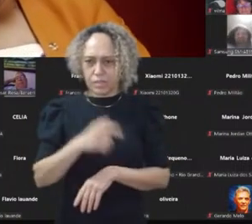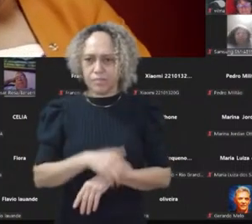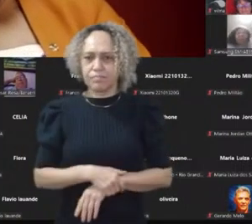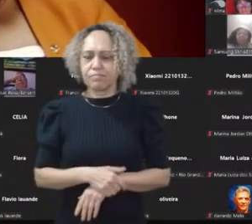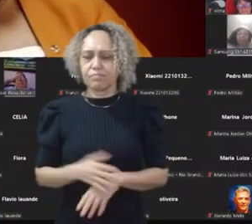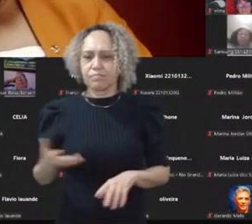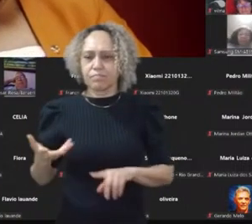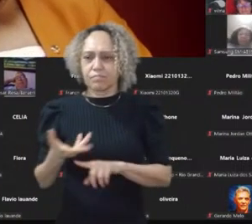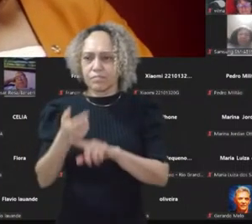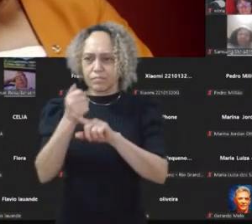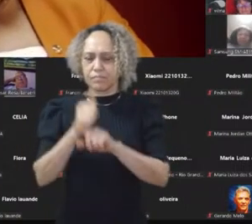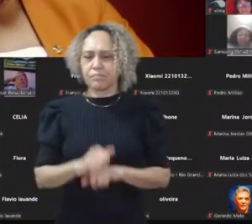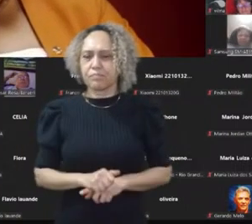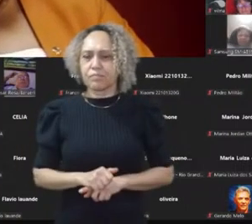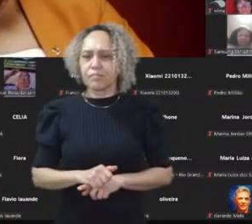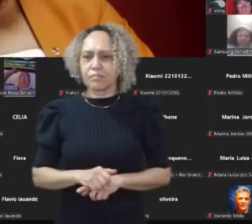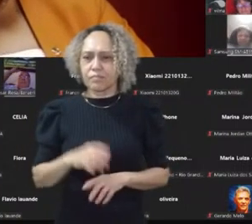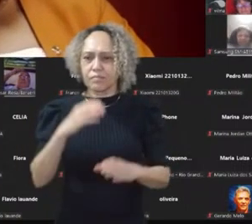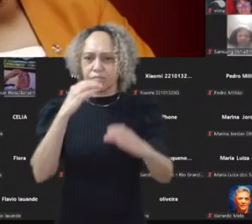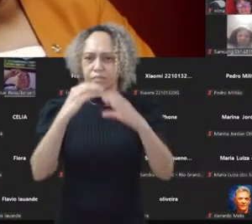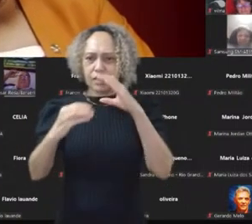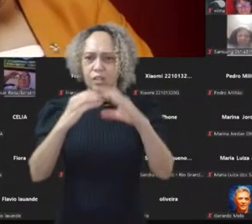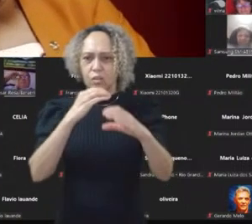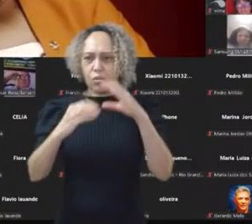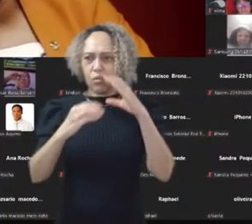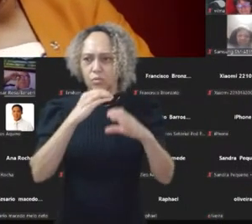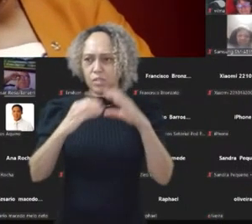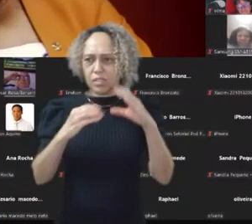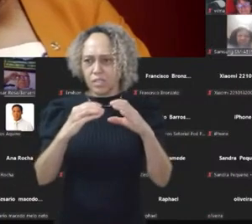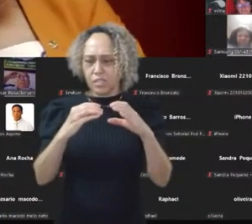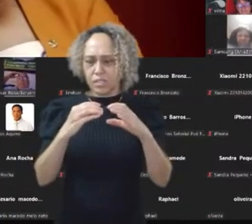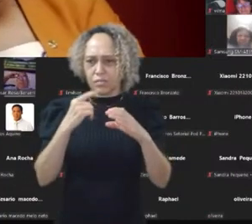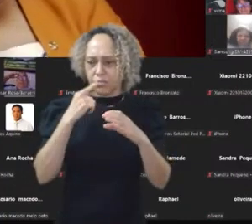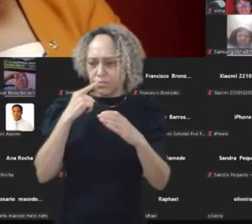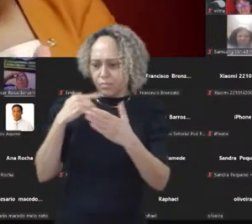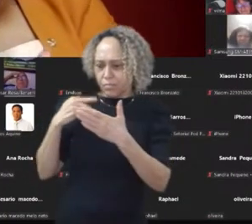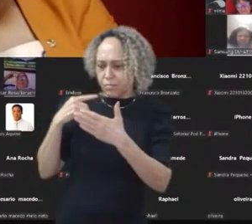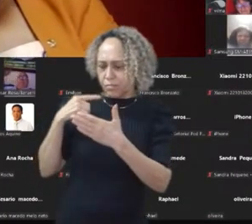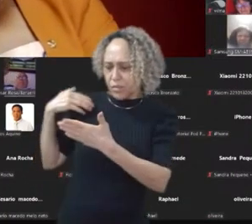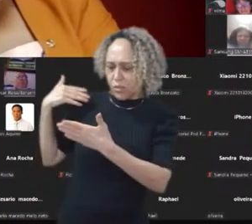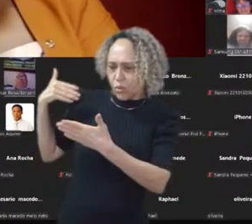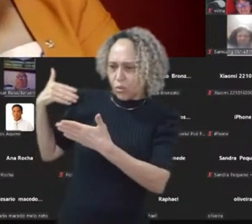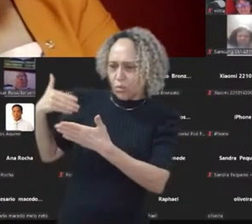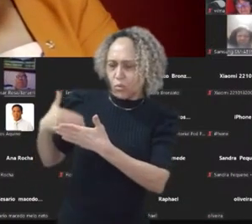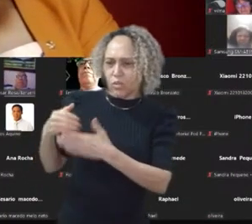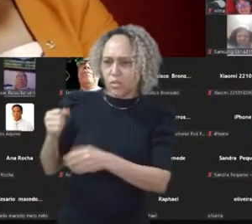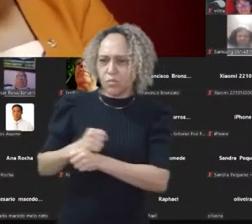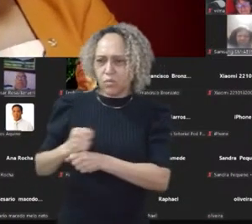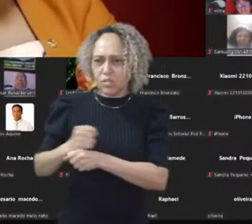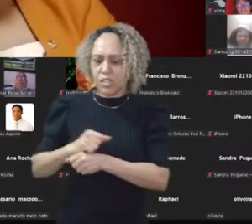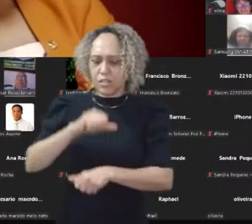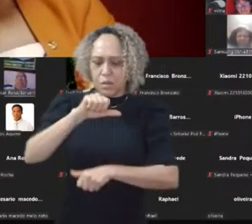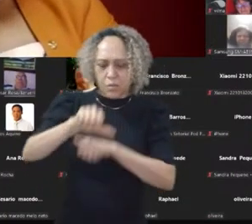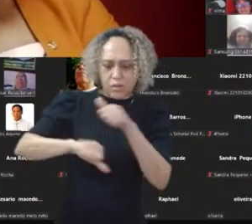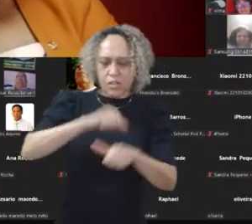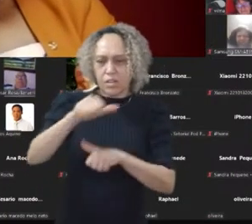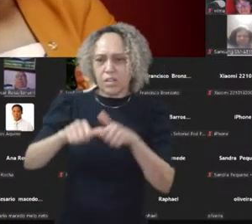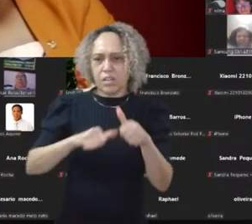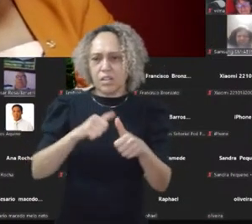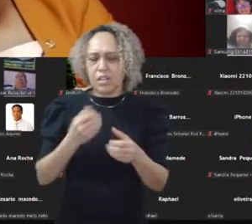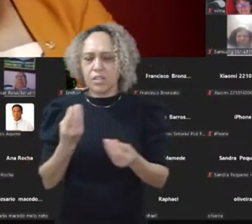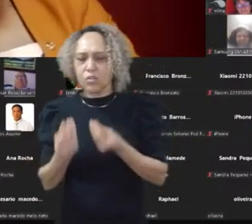Maravilha. Olha, então, a comunicação nos últimos anos vem alterando a nossa forma de se